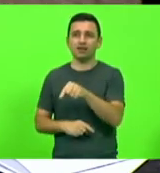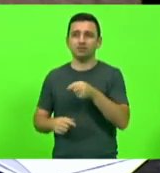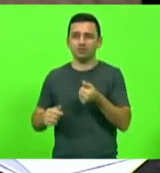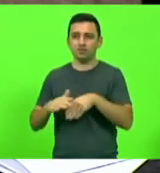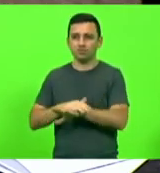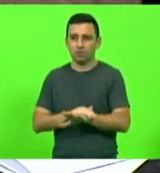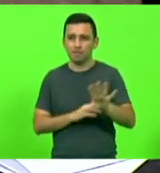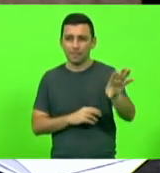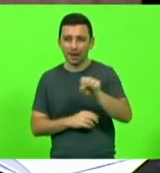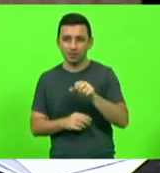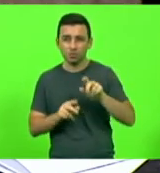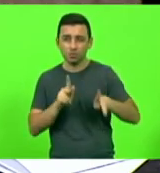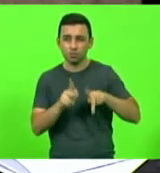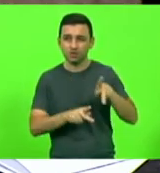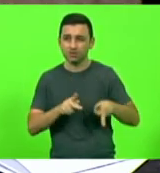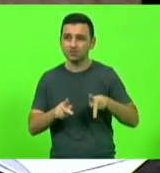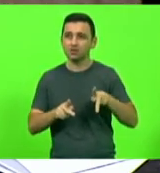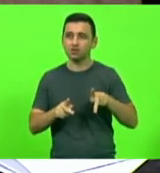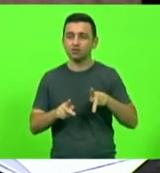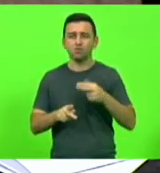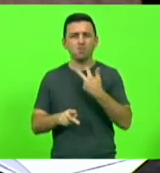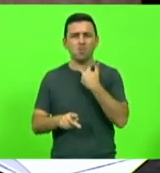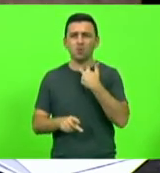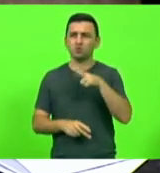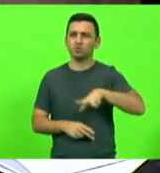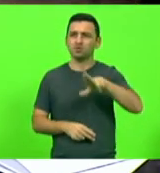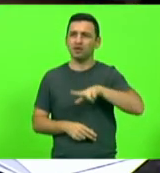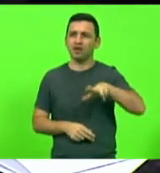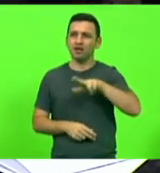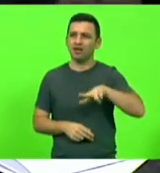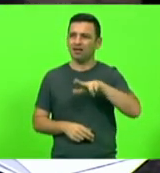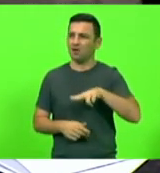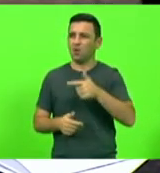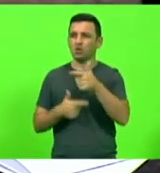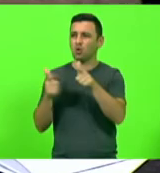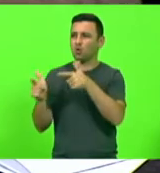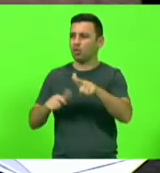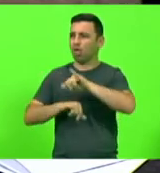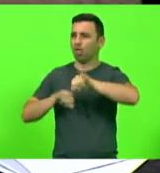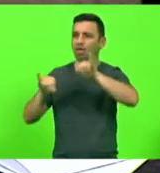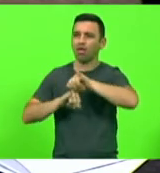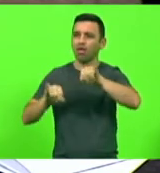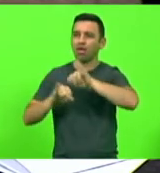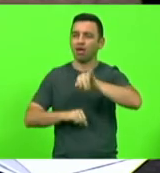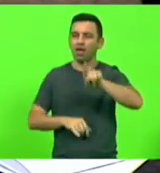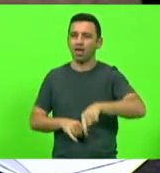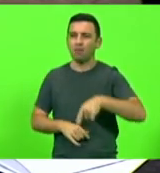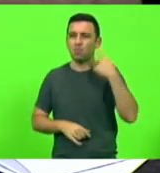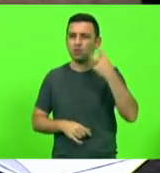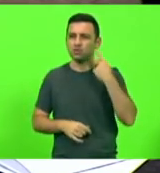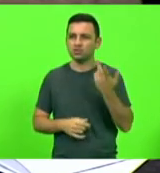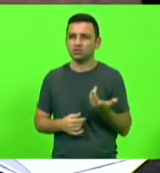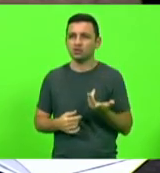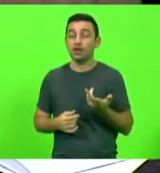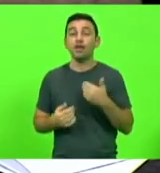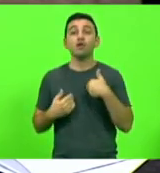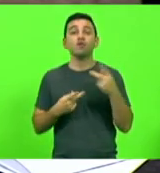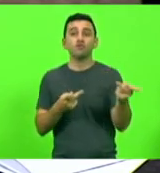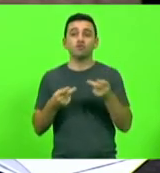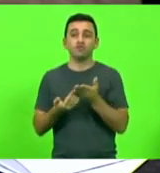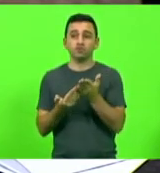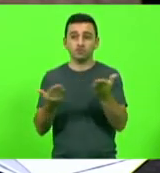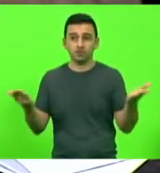não é para ser usado com campanhas políticas. Por isso, se quiser, convido a cada